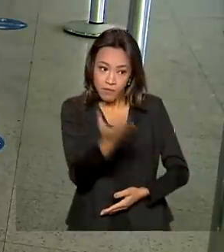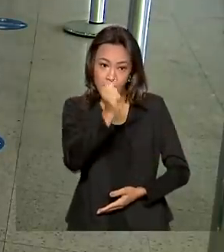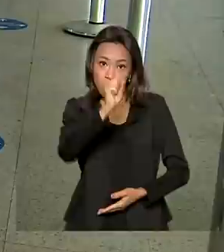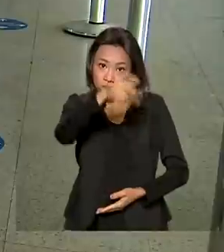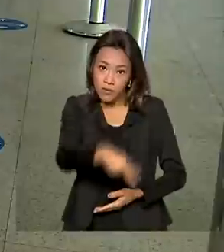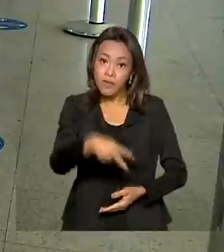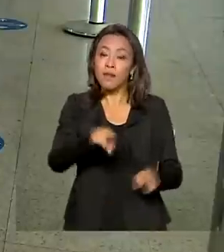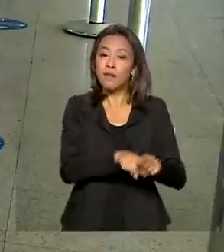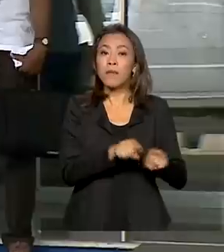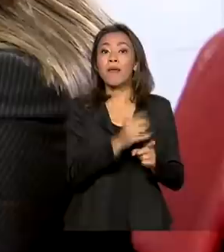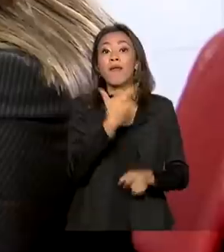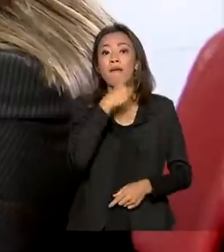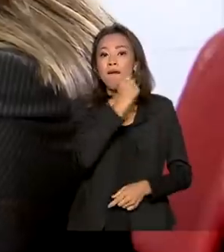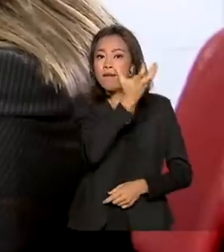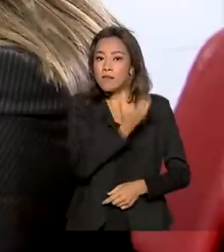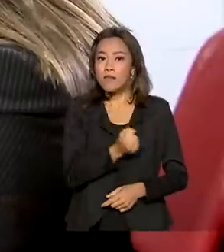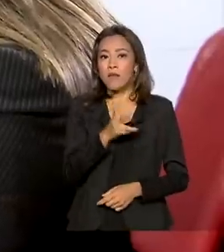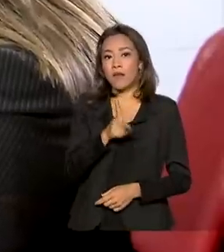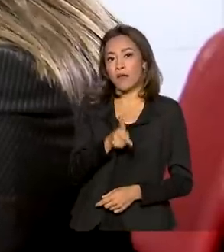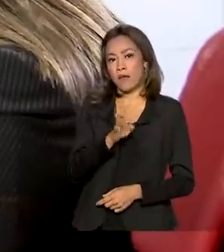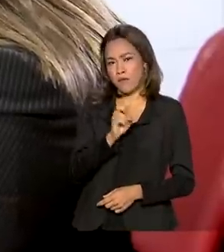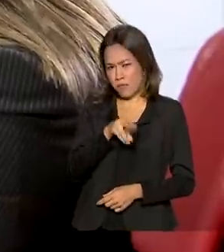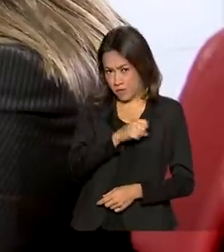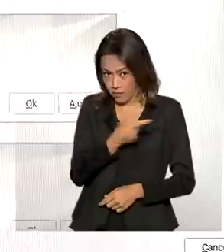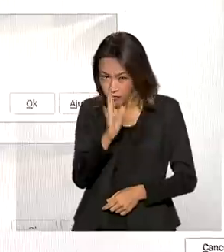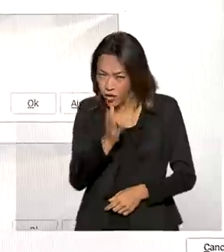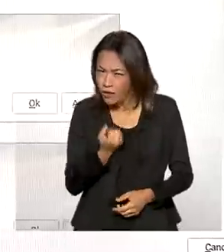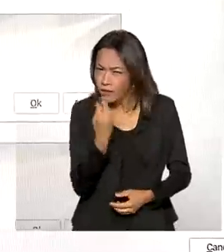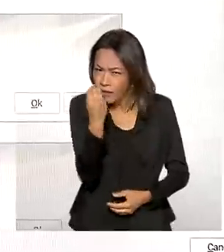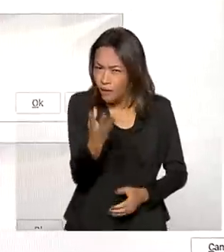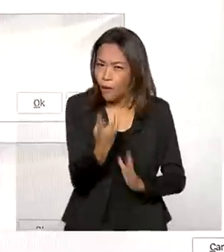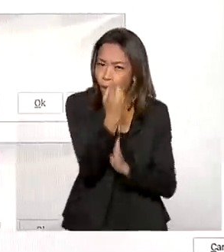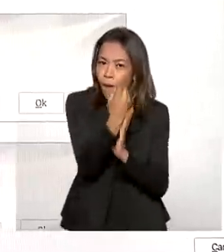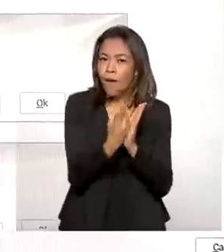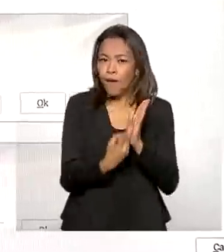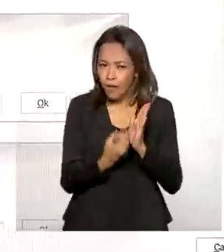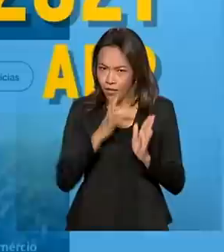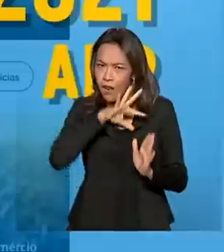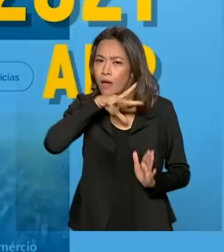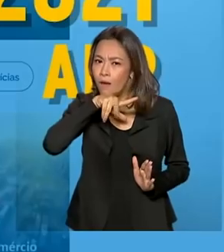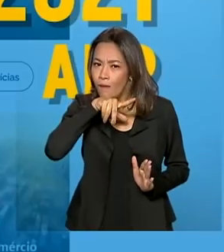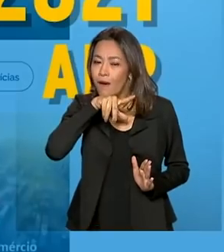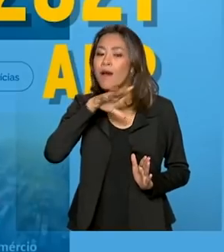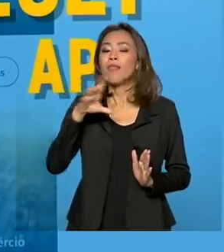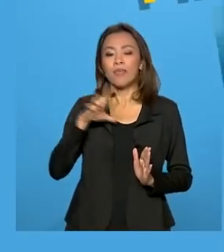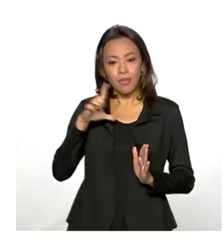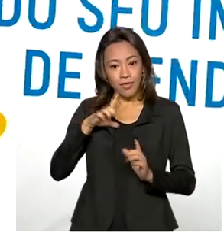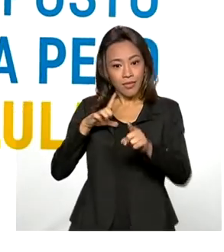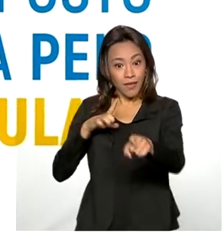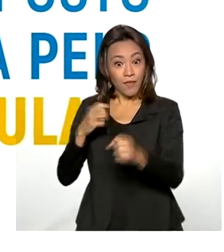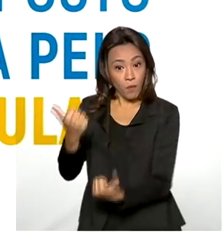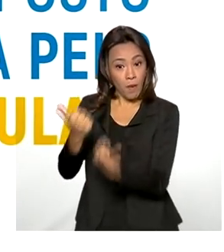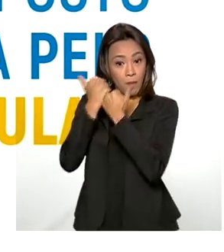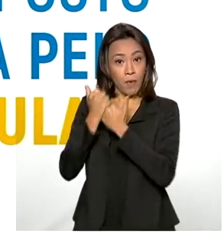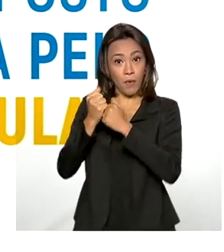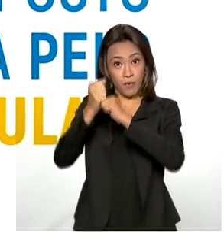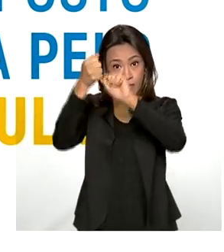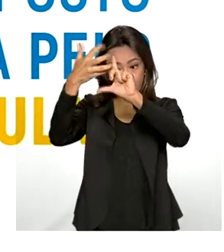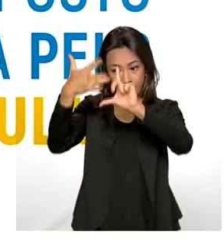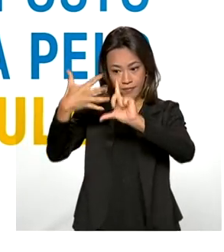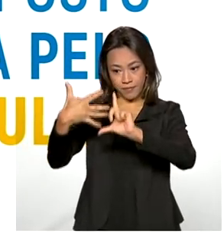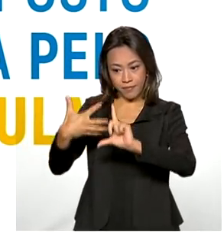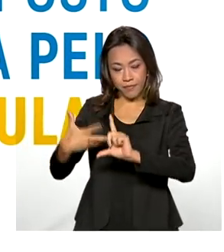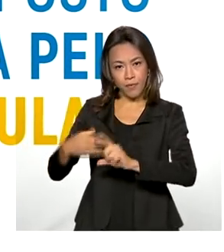e pensionistas. Já entregou sua declaração do imposto de renda? A Receita criou um assistente virtual para orientar o